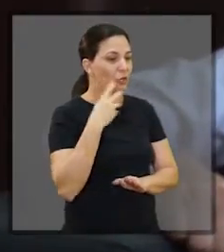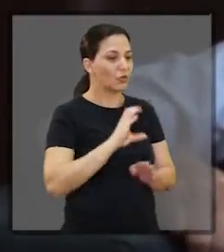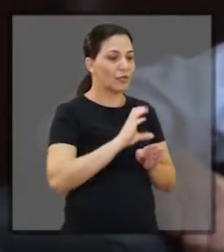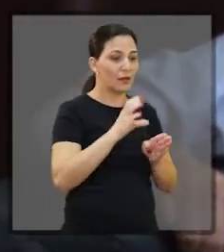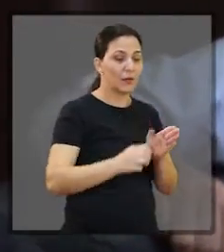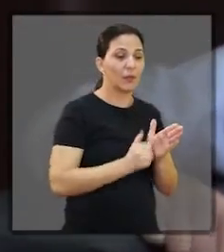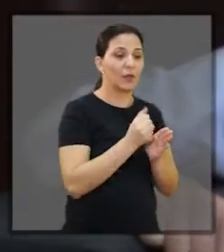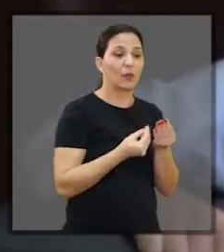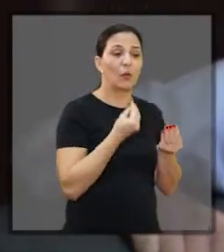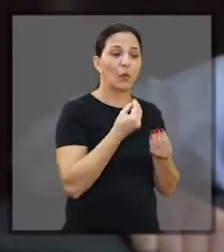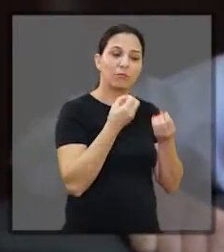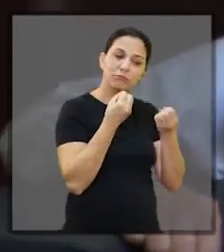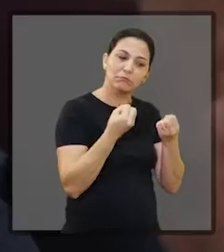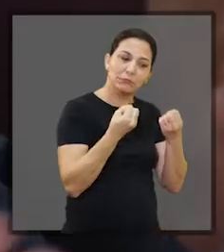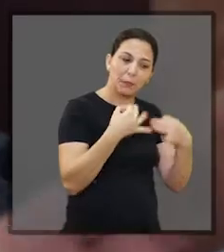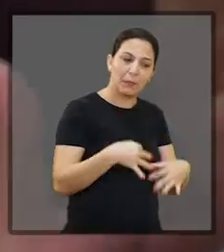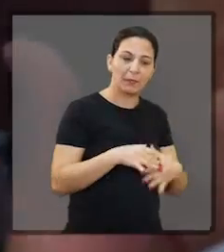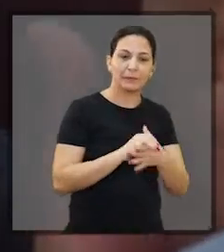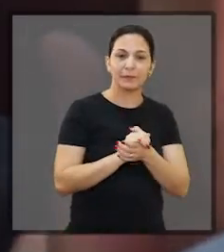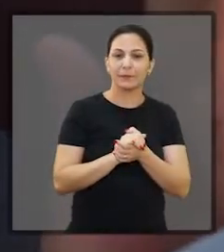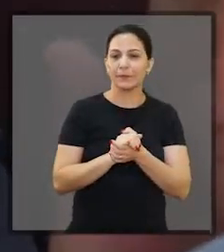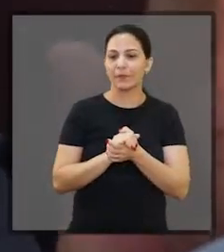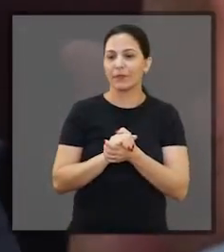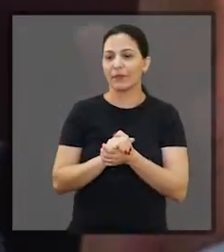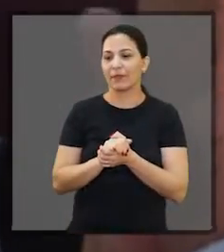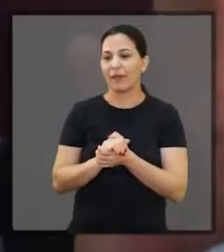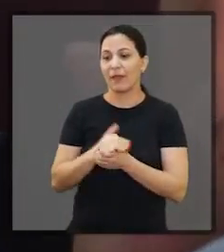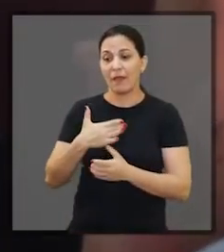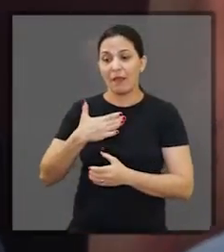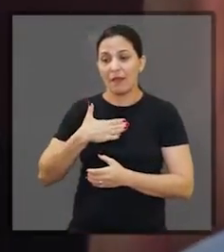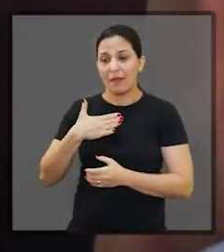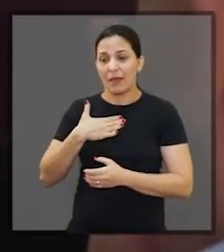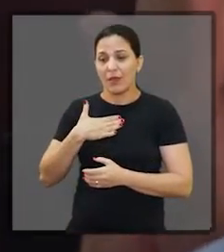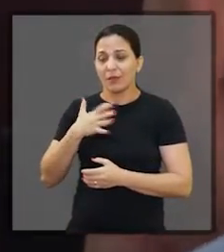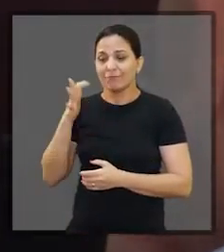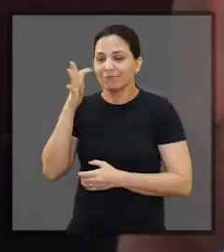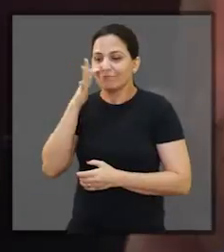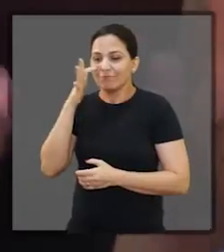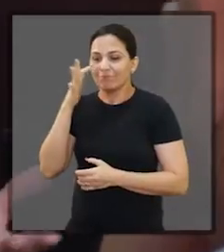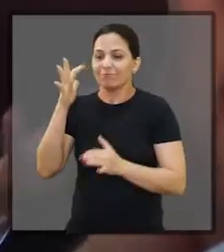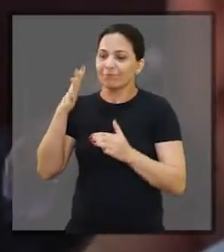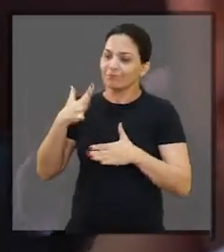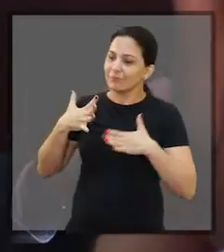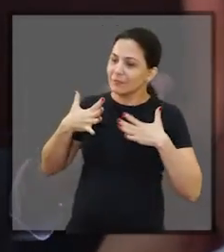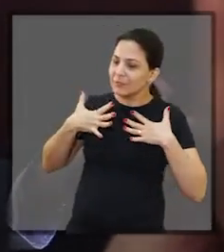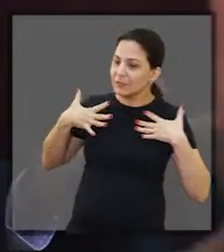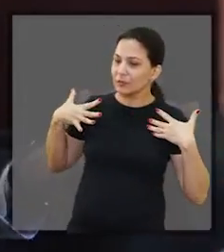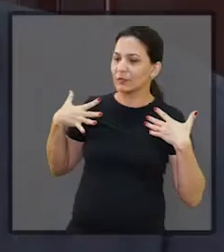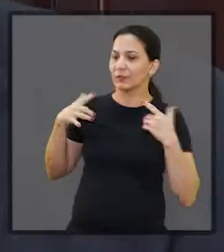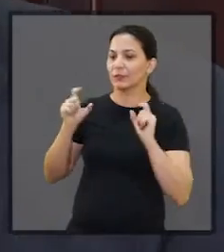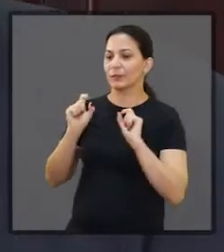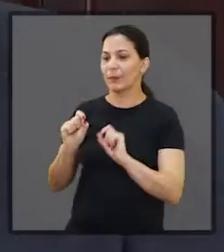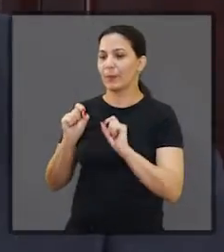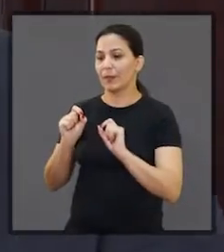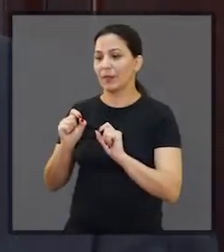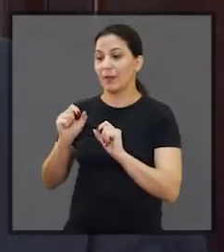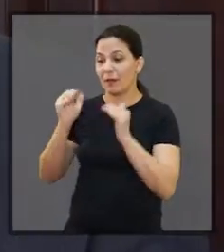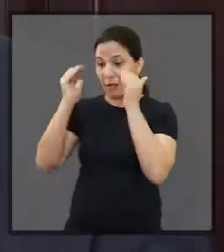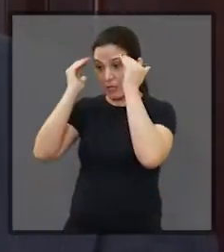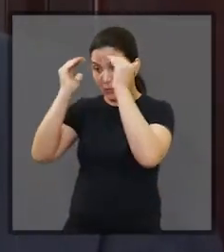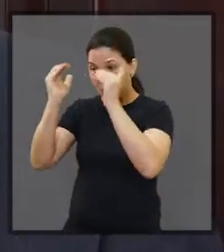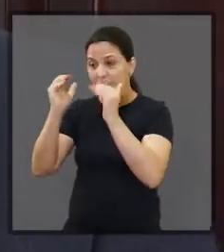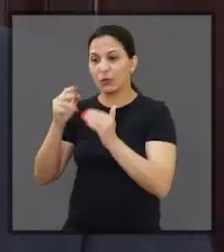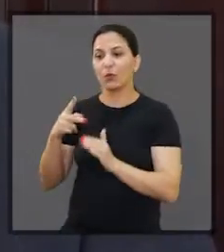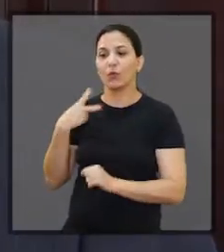vereadores aqui da Câmara Municipal de Araraquara? Olha, para mim foi um encanto ter vindo em... Primeiro que eu